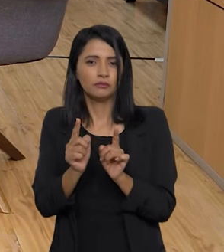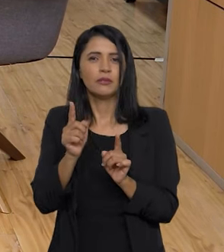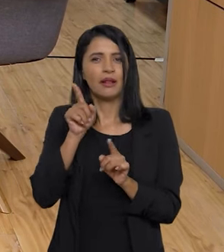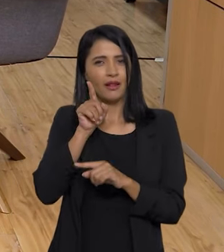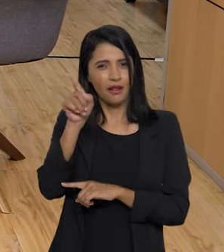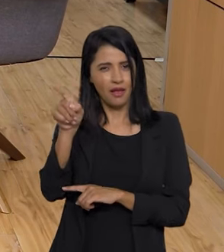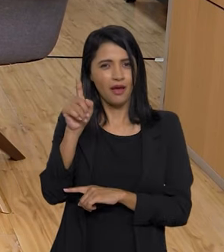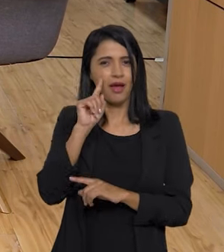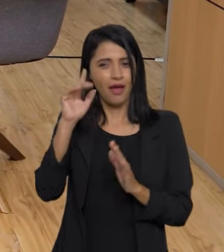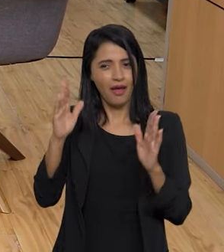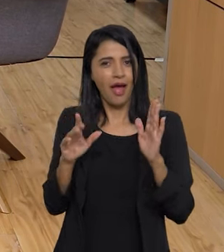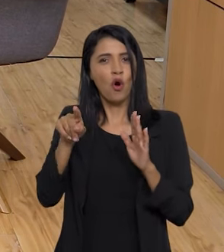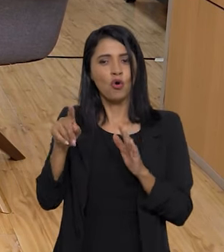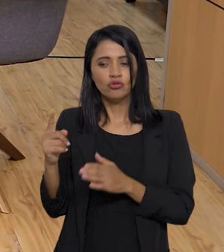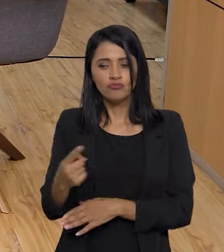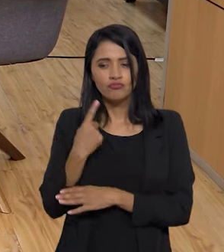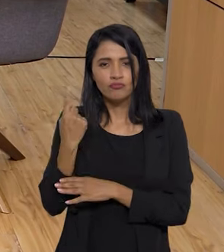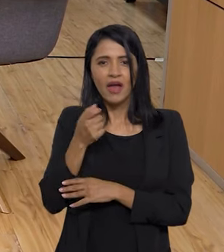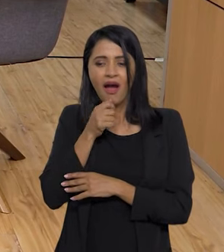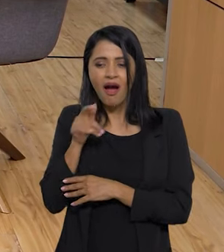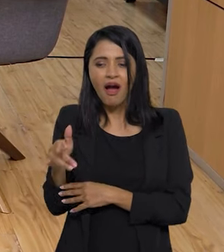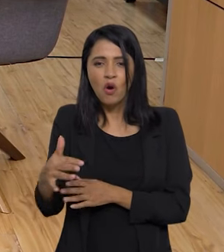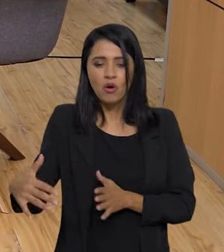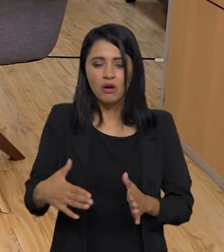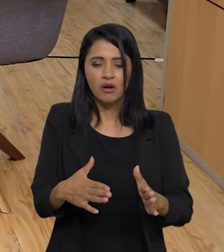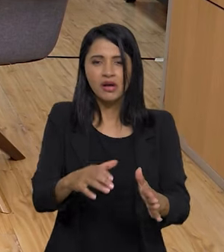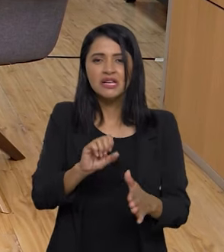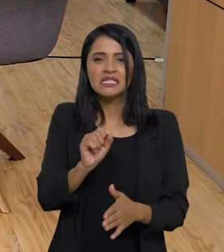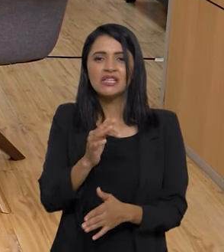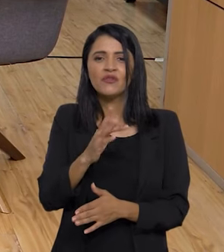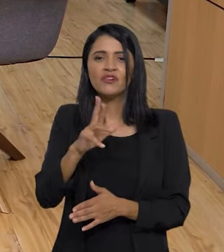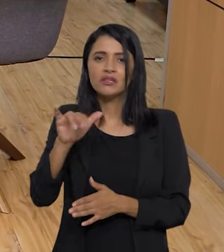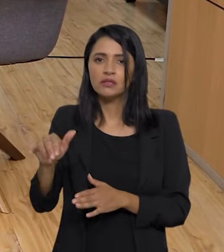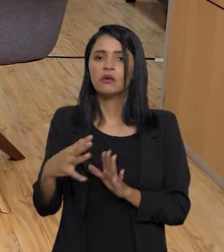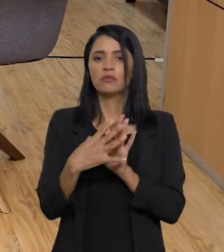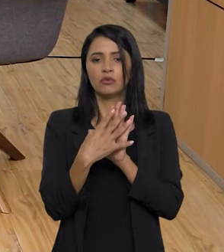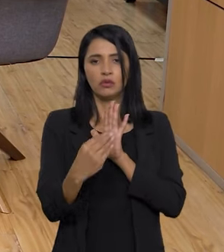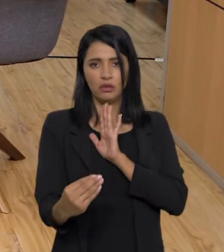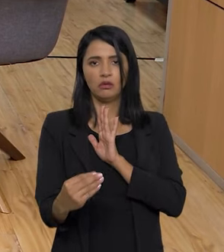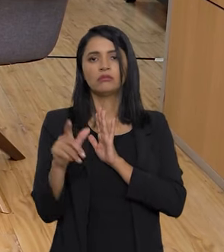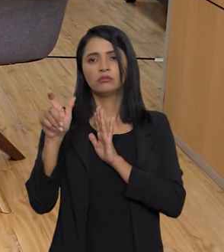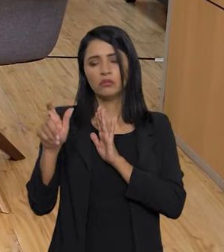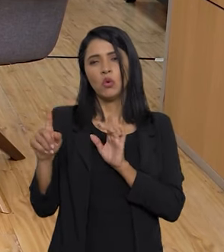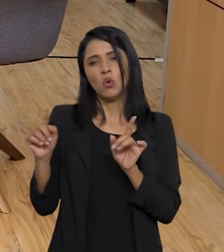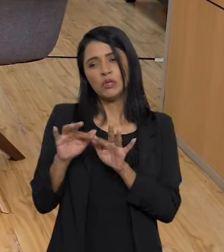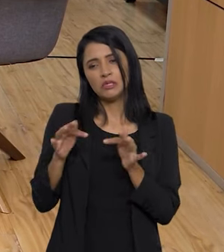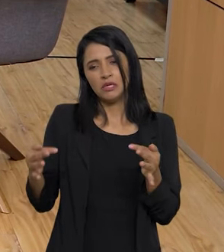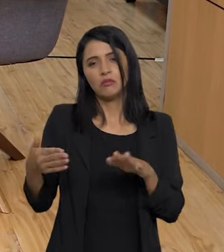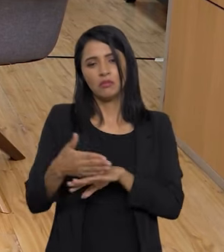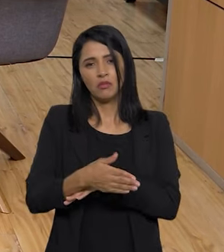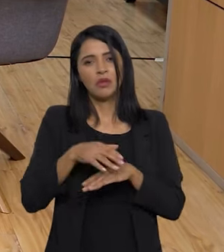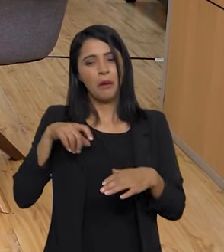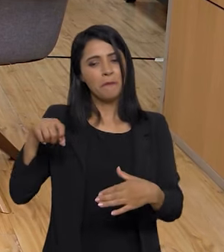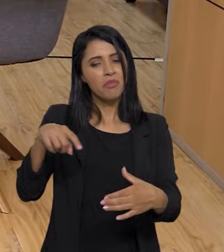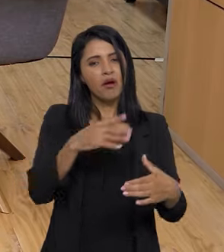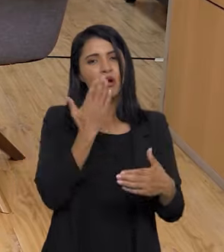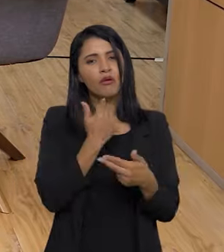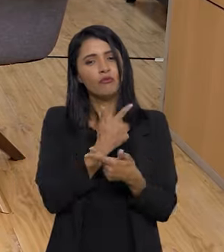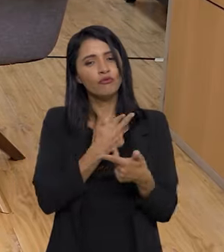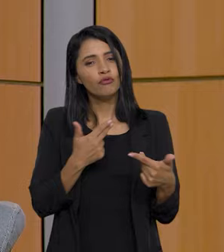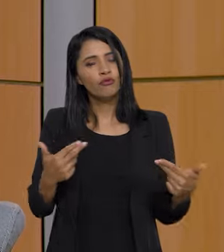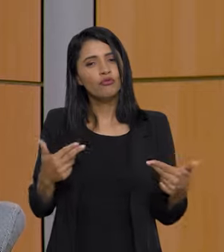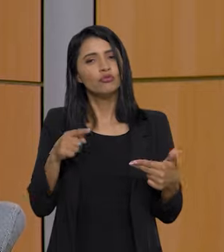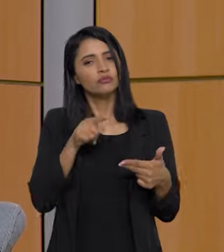no perímetro irrigado de São Francisco. Esse é o modelo. Então o pequeno entra, planta,